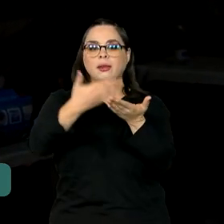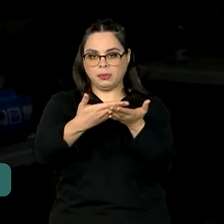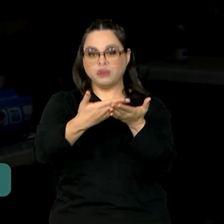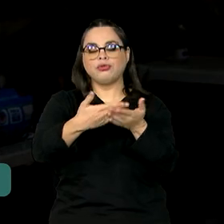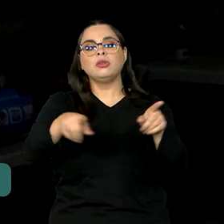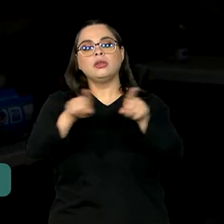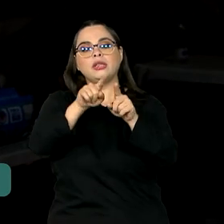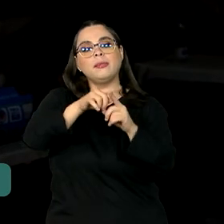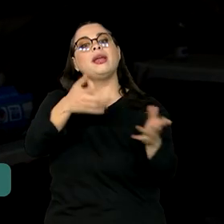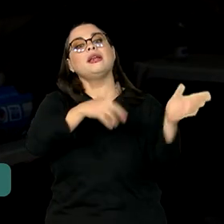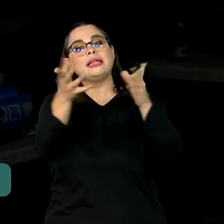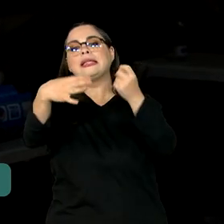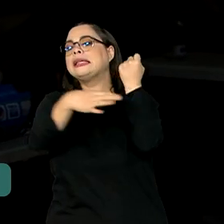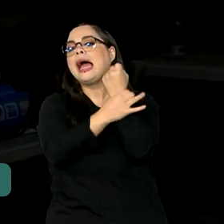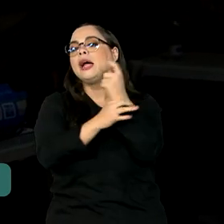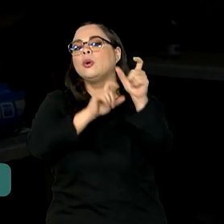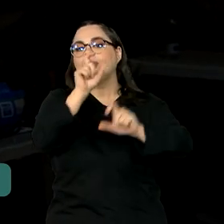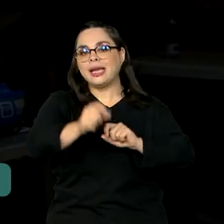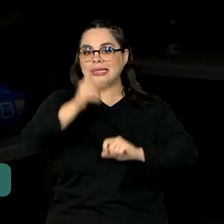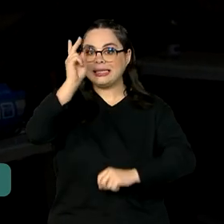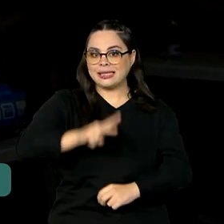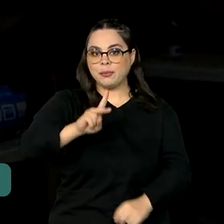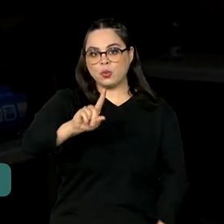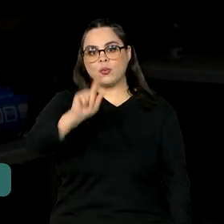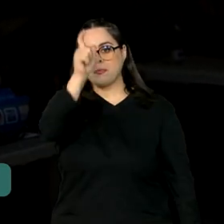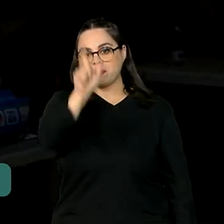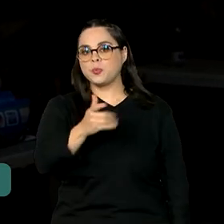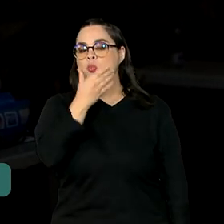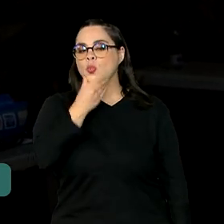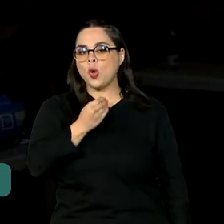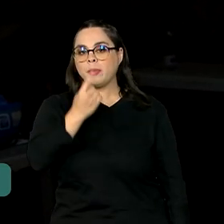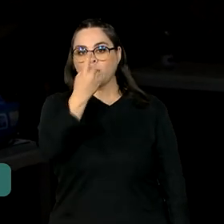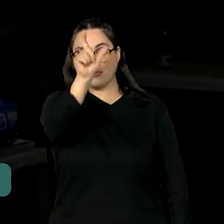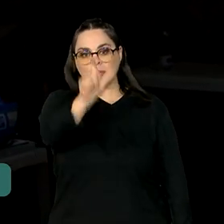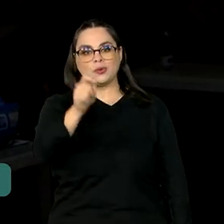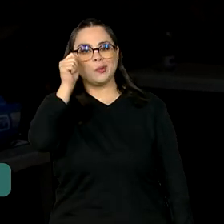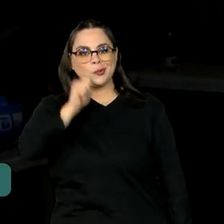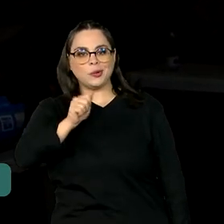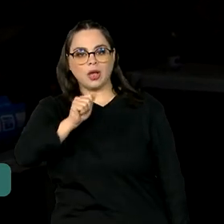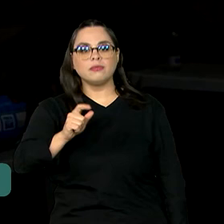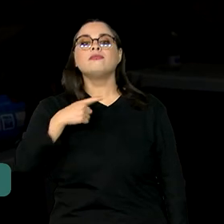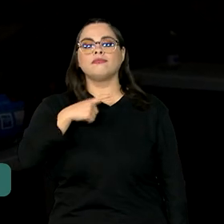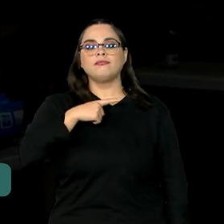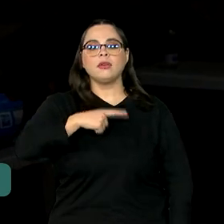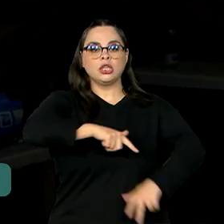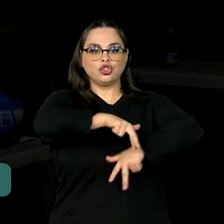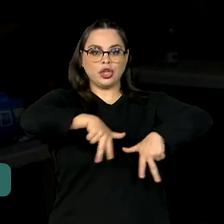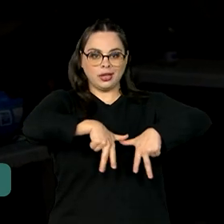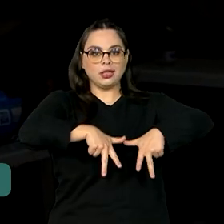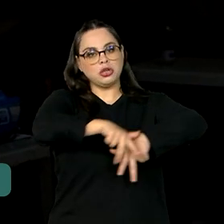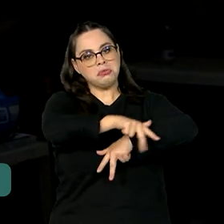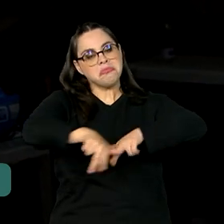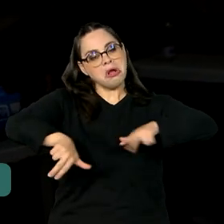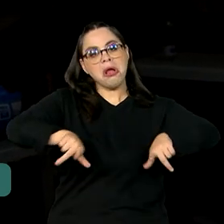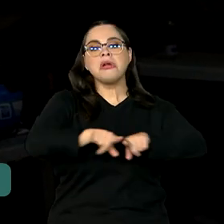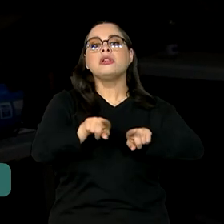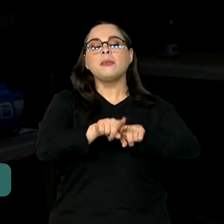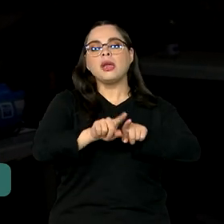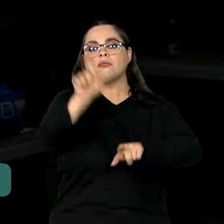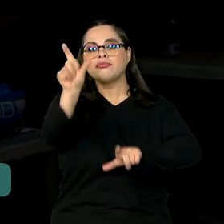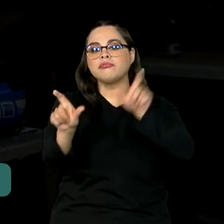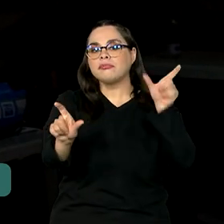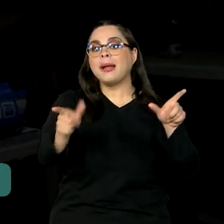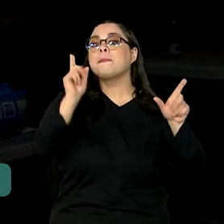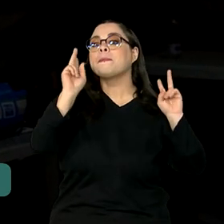Dentro da equipe a gente garante que tenha sempre um homem e uma mulher, então garante os dois sexos, garante ainda que as pessoas